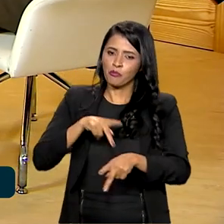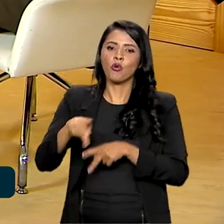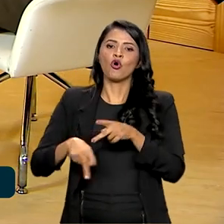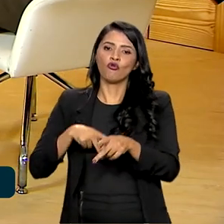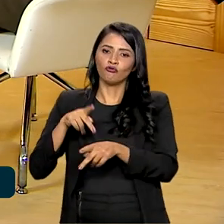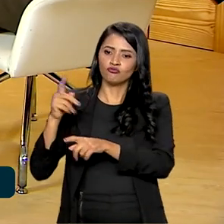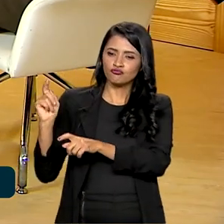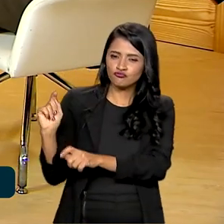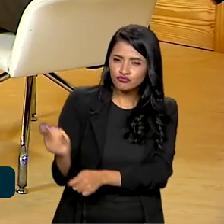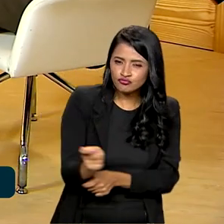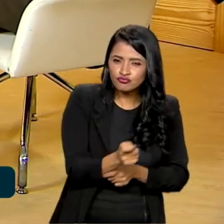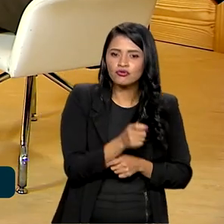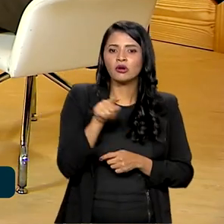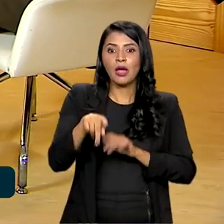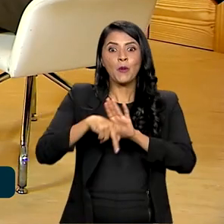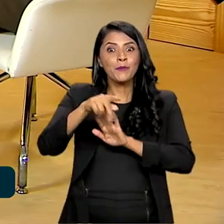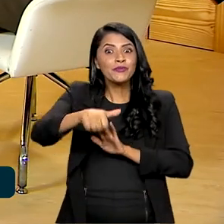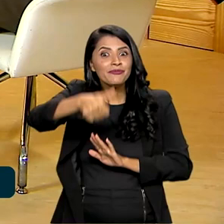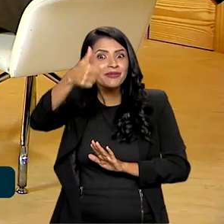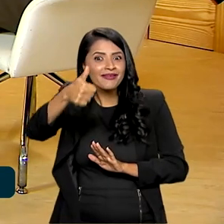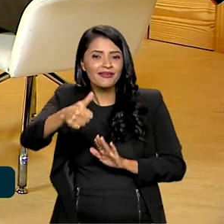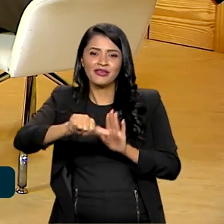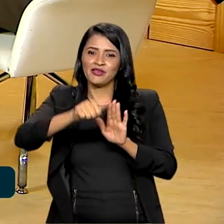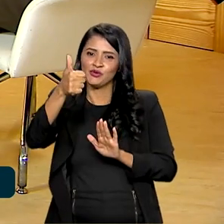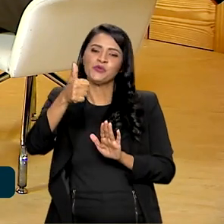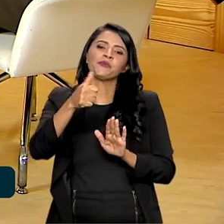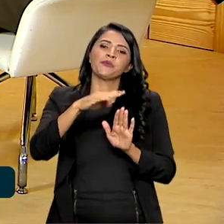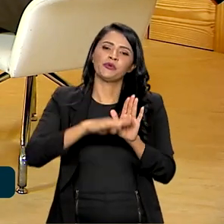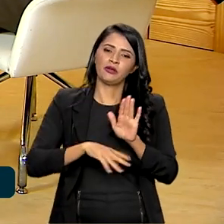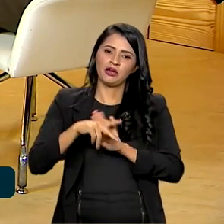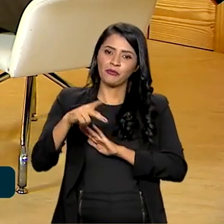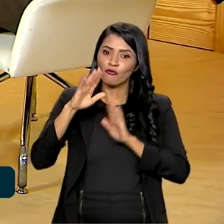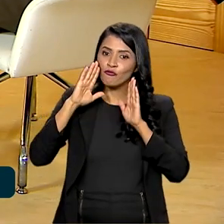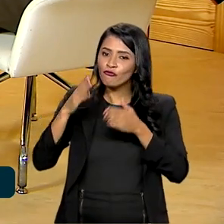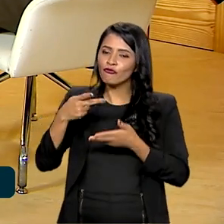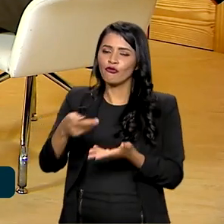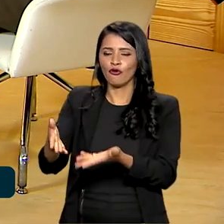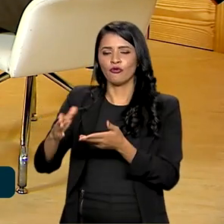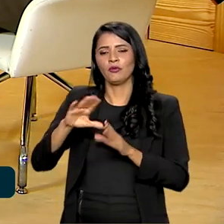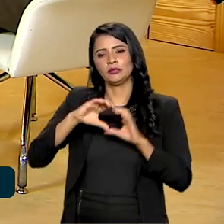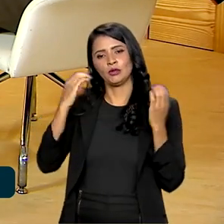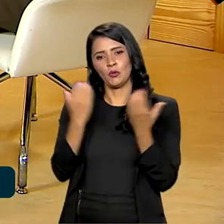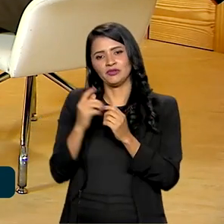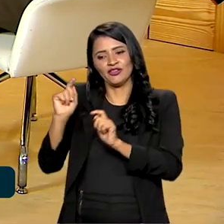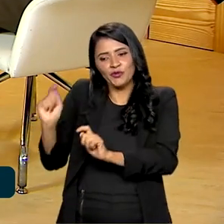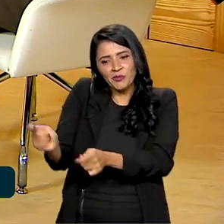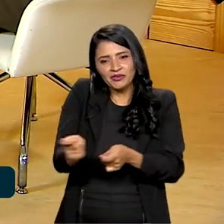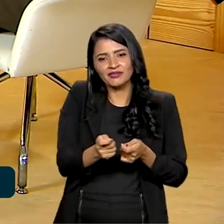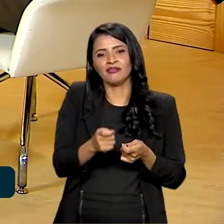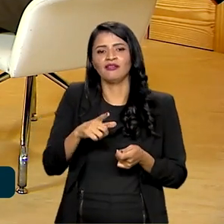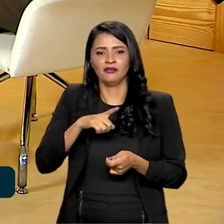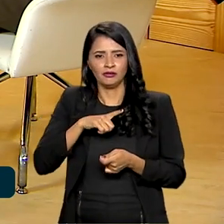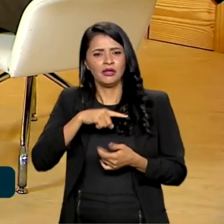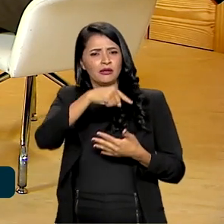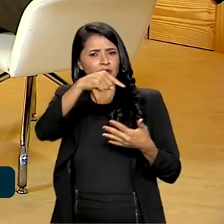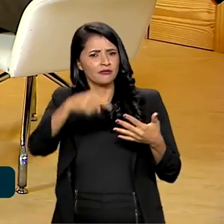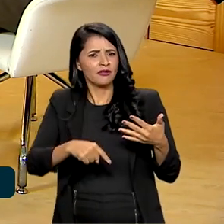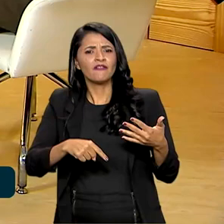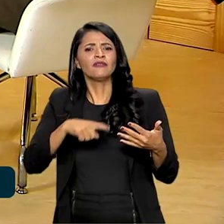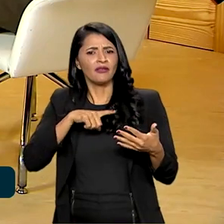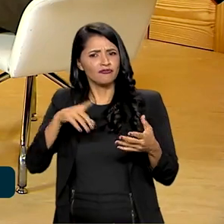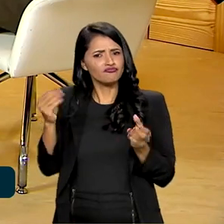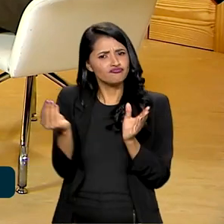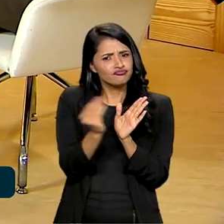primeiro programa do Estado brasileiro voltado exclusivamente para as comunidades pesqueiras artesanais, reunindo um conjunto de ações. E para a